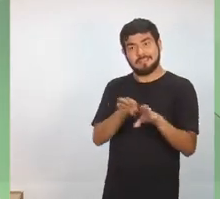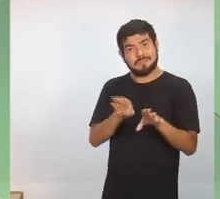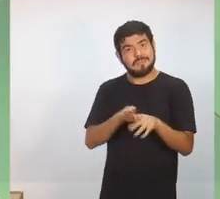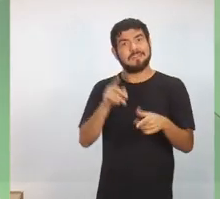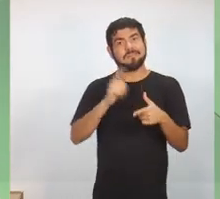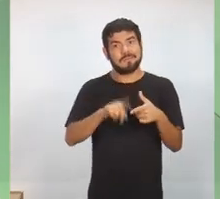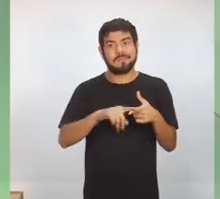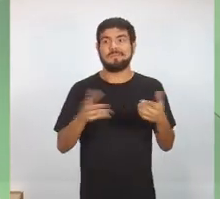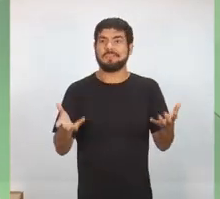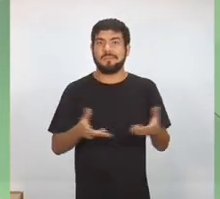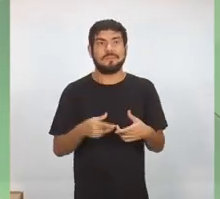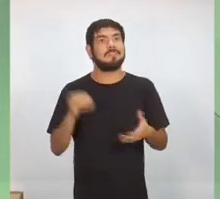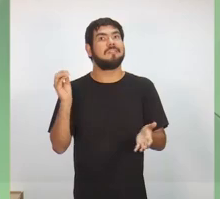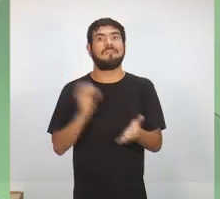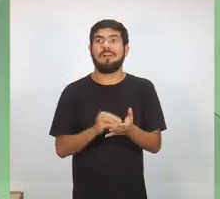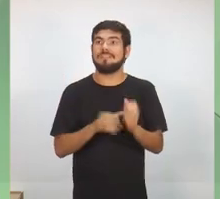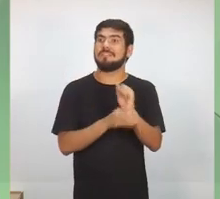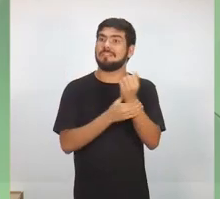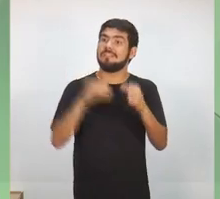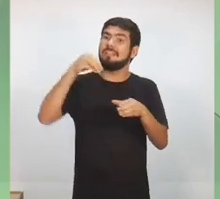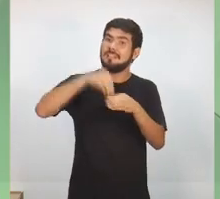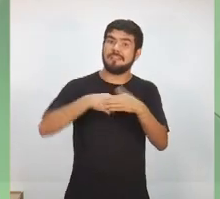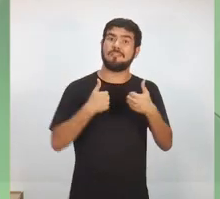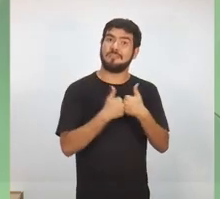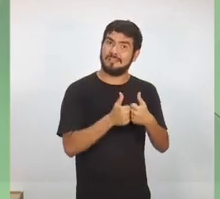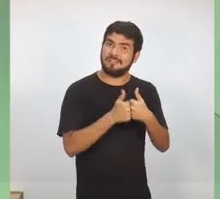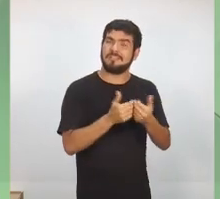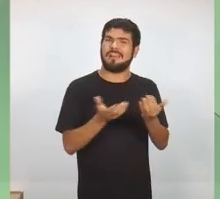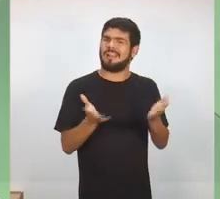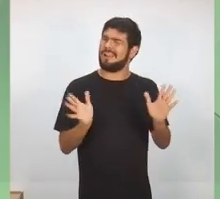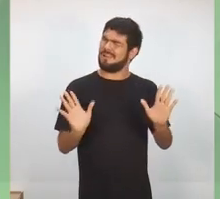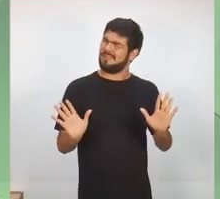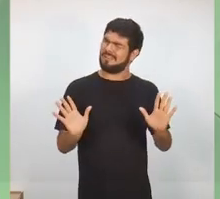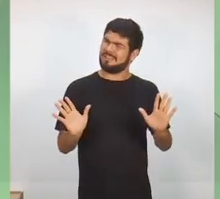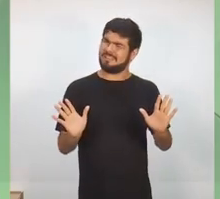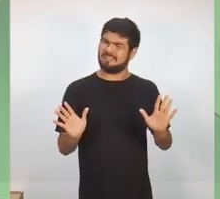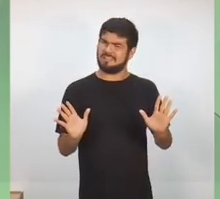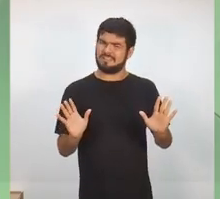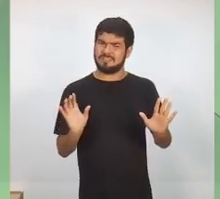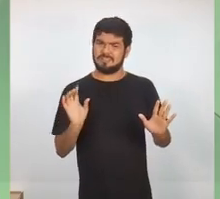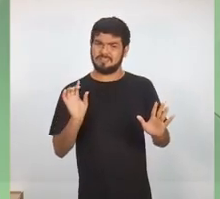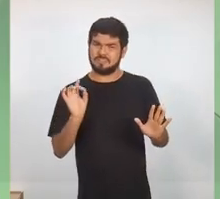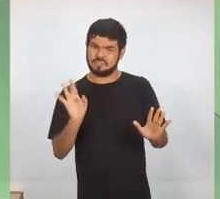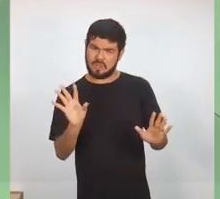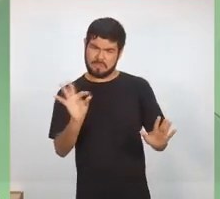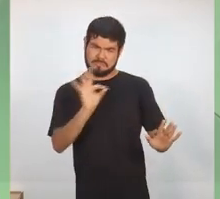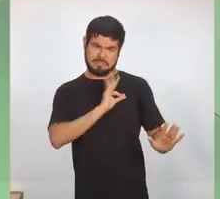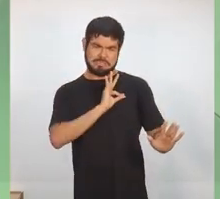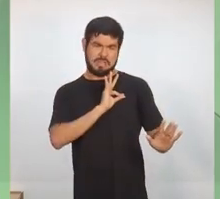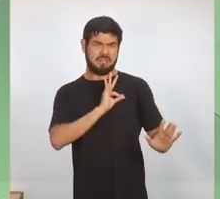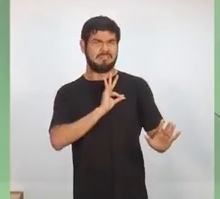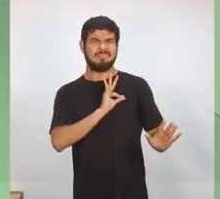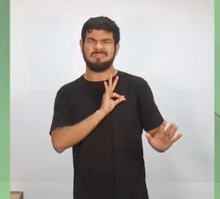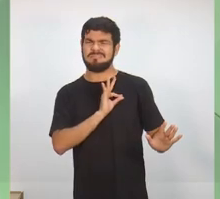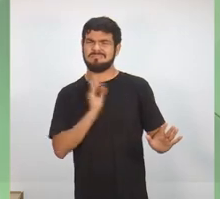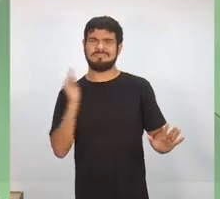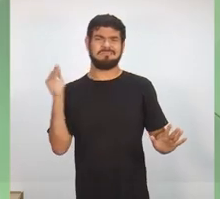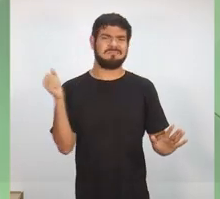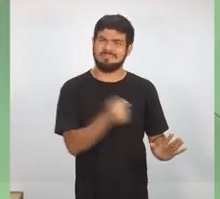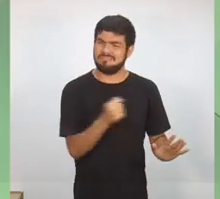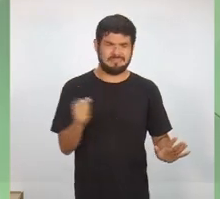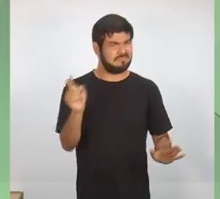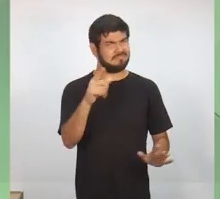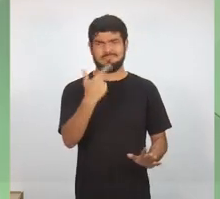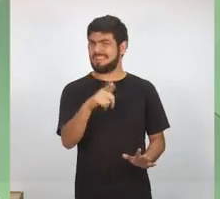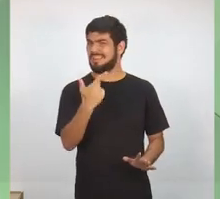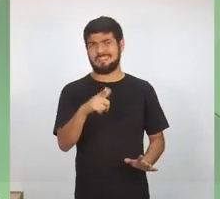vivemos de insegurança dentro dos coletivos. Agora, não basta colocar policial à paisana, nós não temos policial suficiente